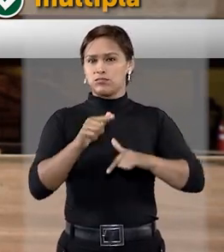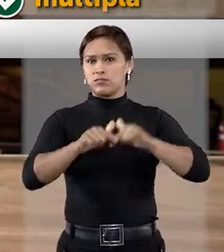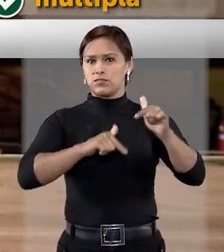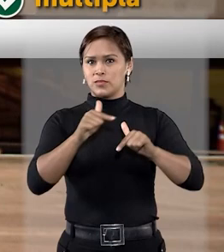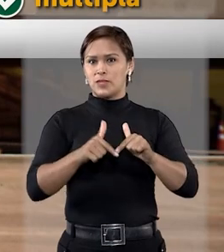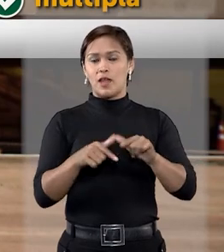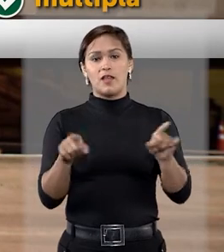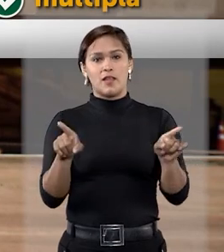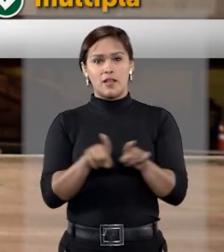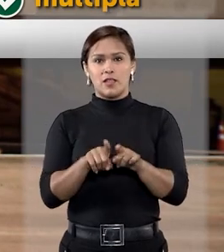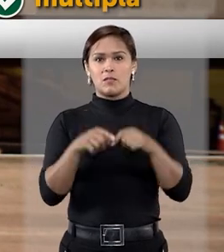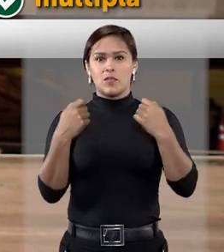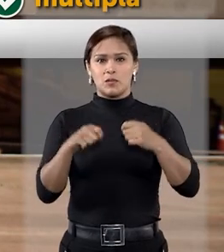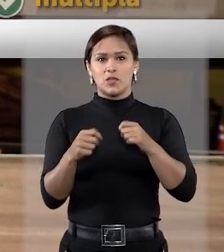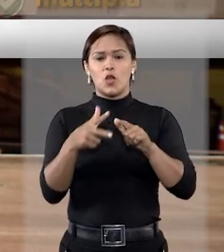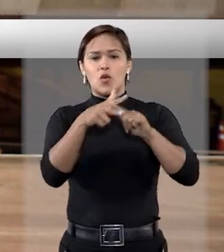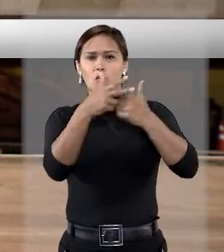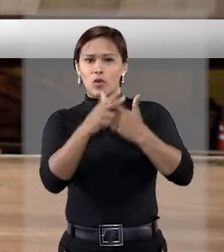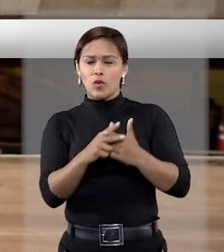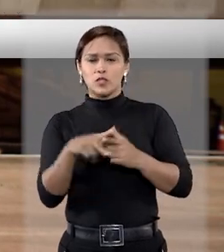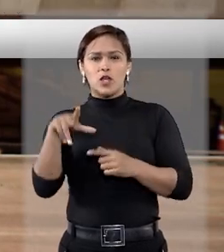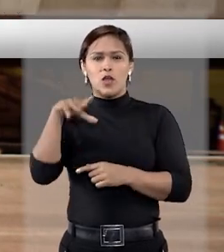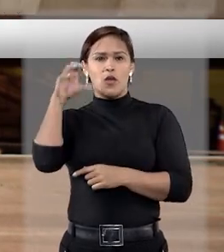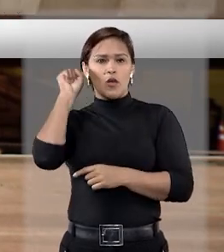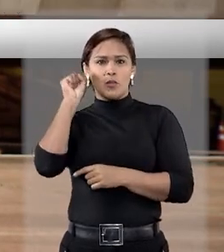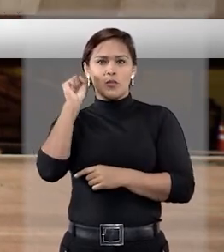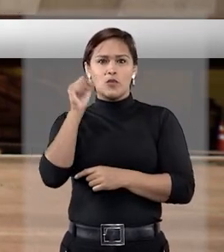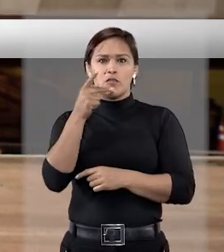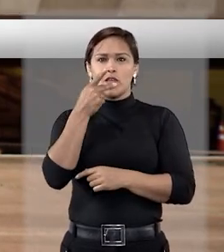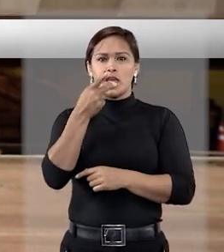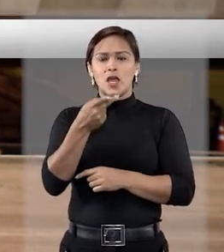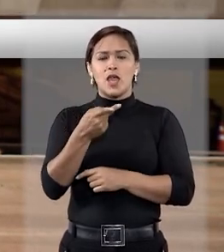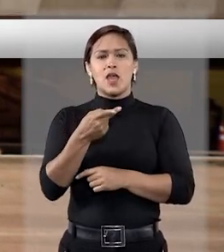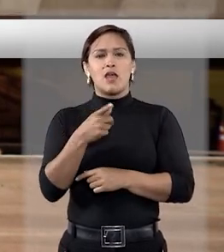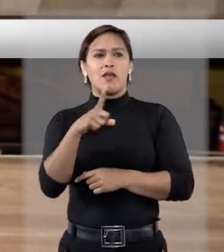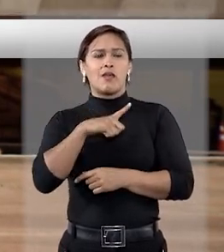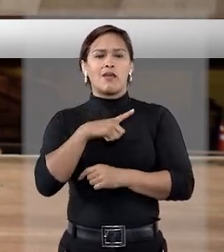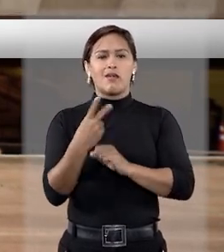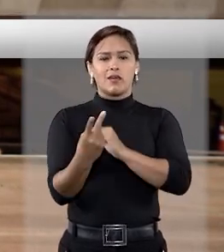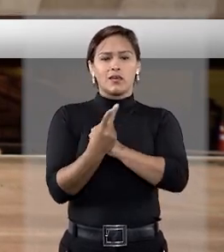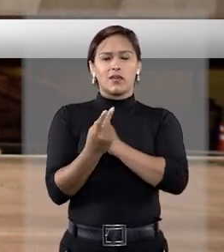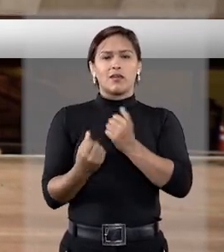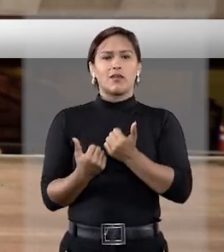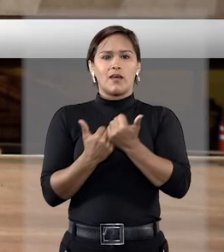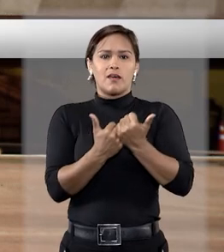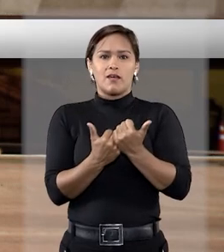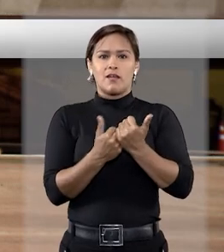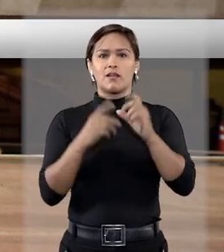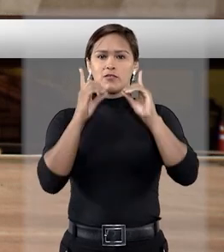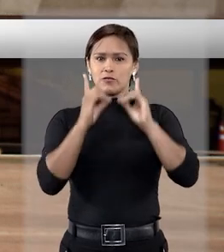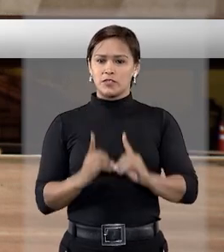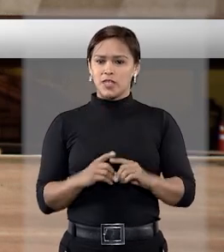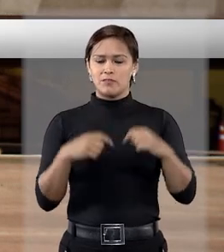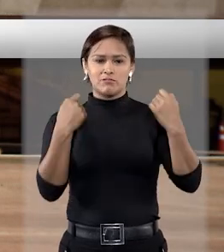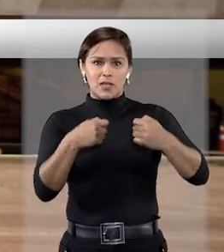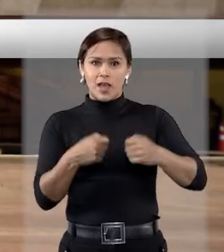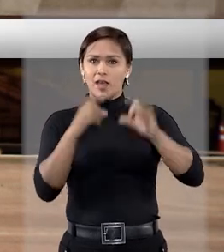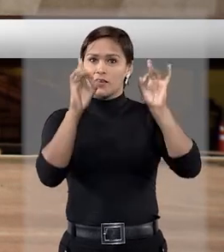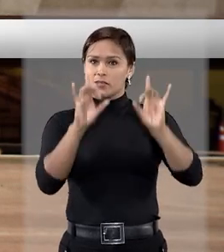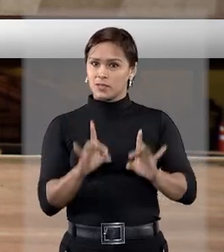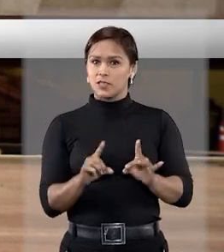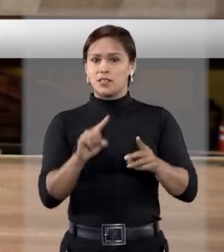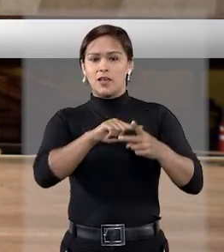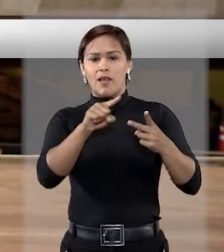unidade. Além disso, corrija quando ouvir expressões como portadores de deficiência, pessoas com necessidades